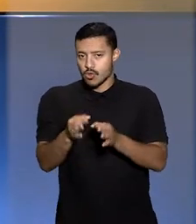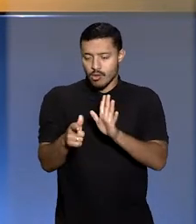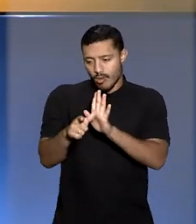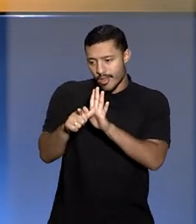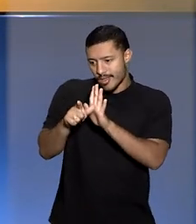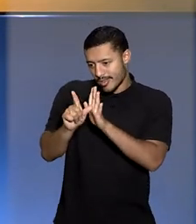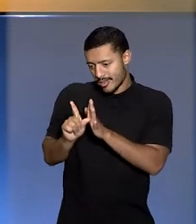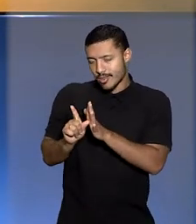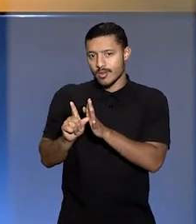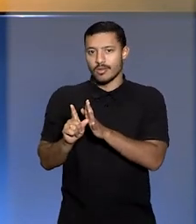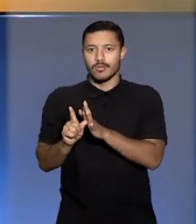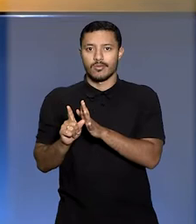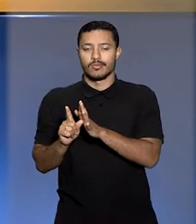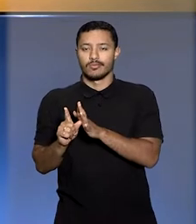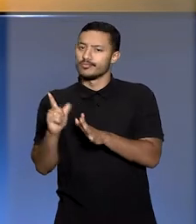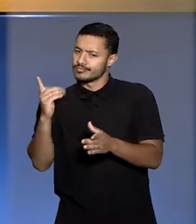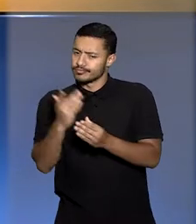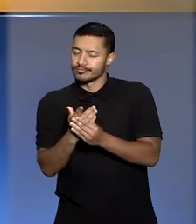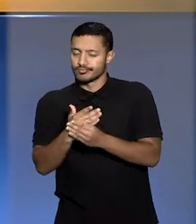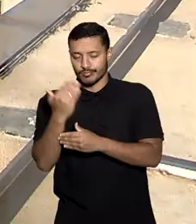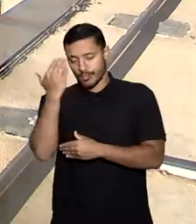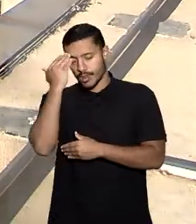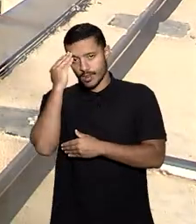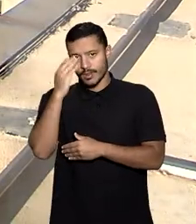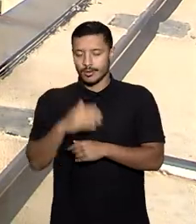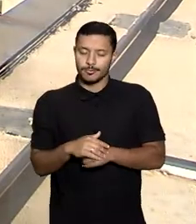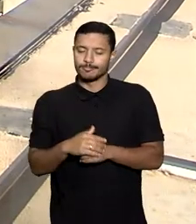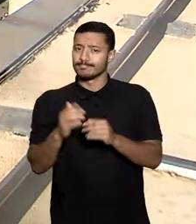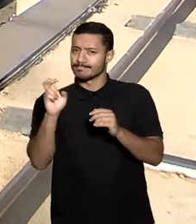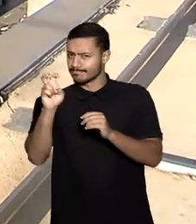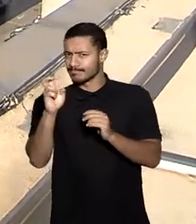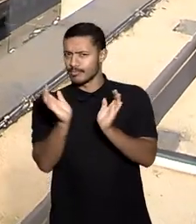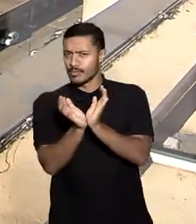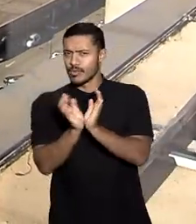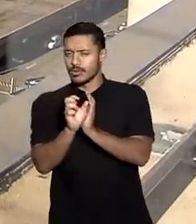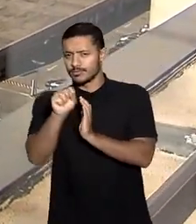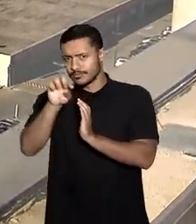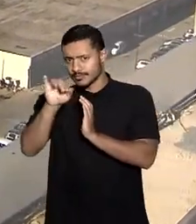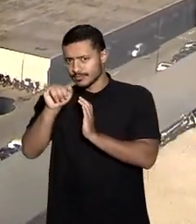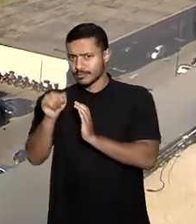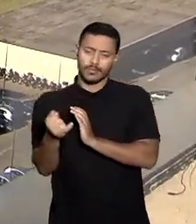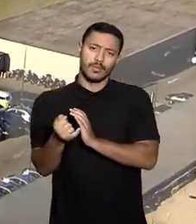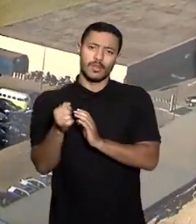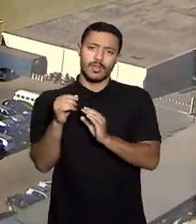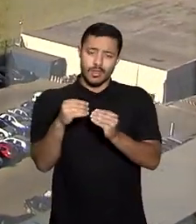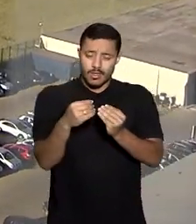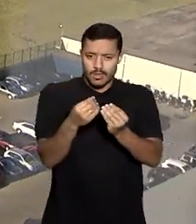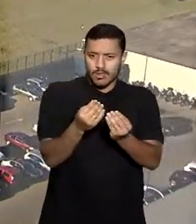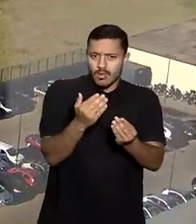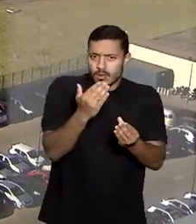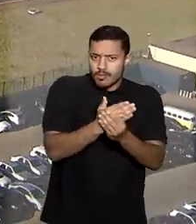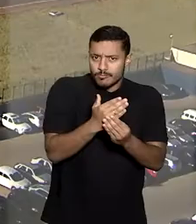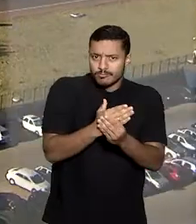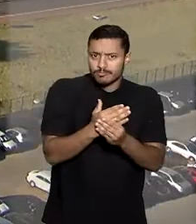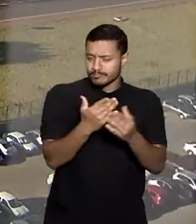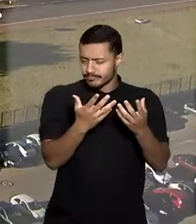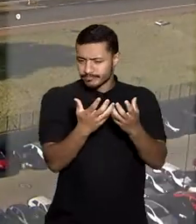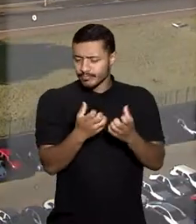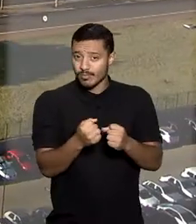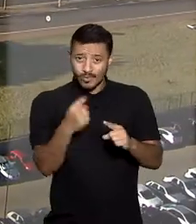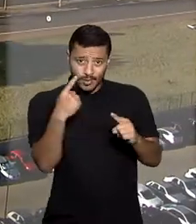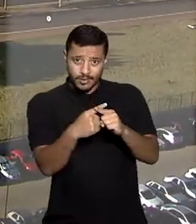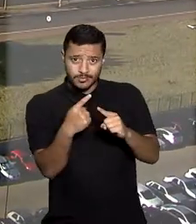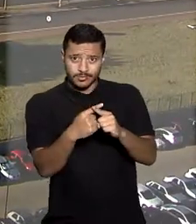anterior do mesmo caso. Entenda. A quinta turma do STJ deu provimento ao Recurso Especial do Ministério Público para